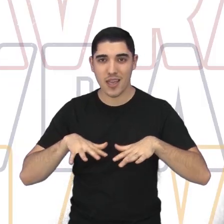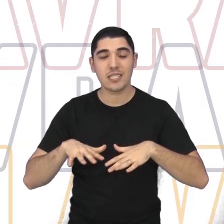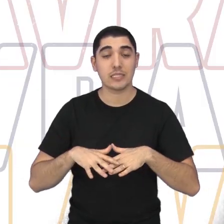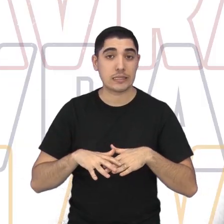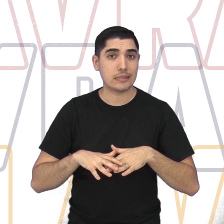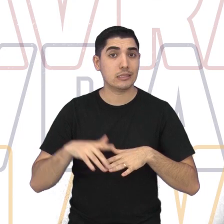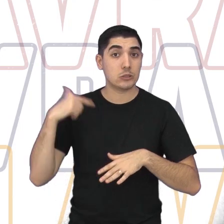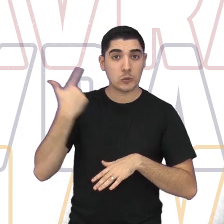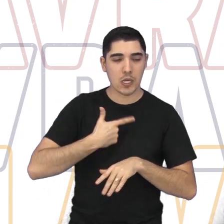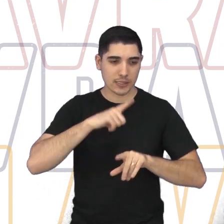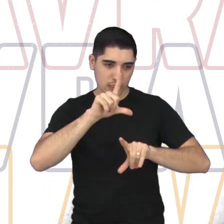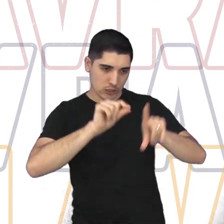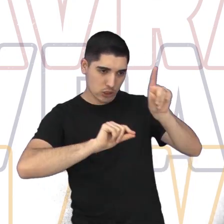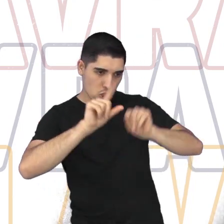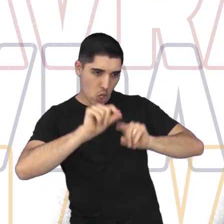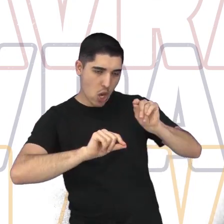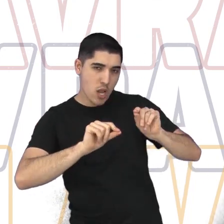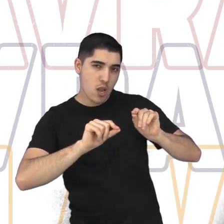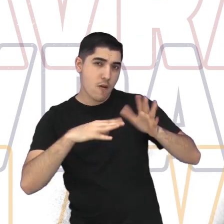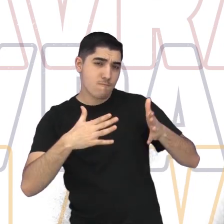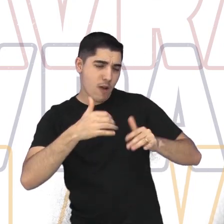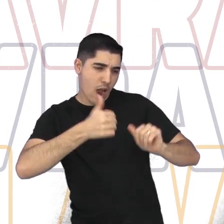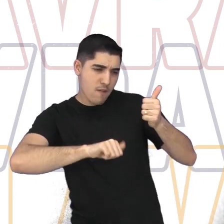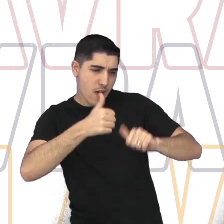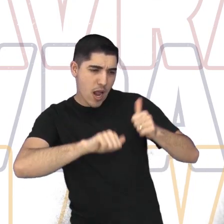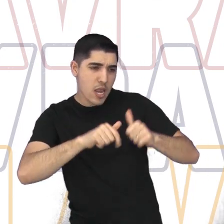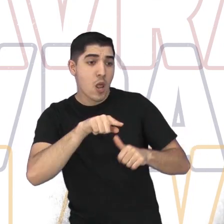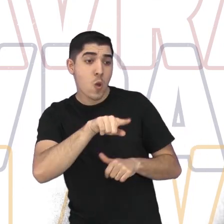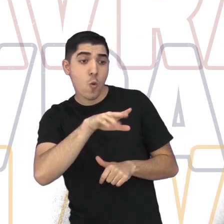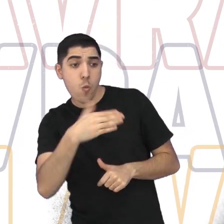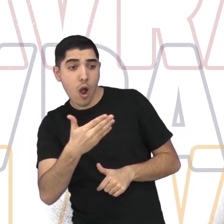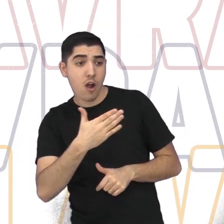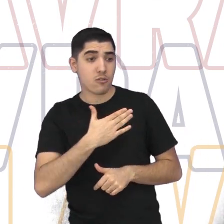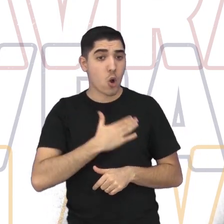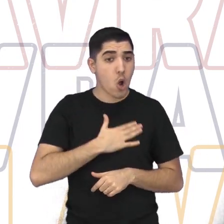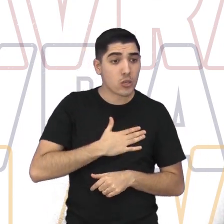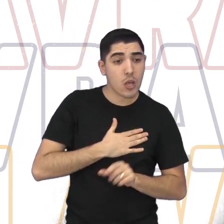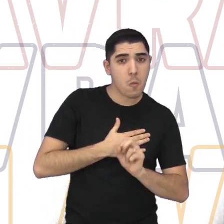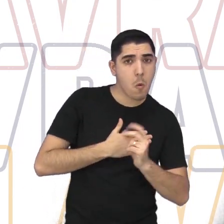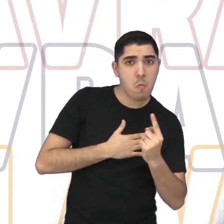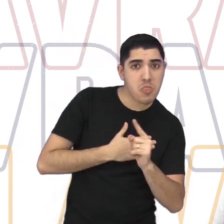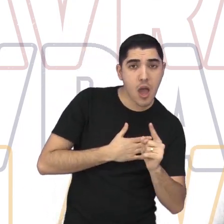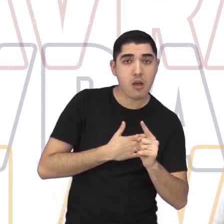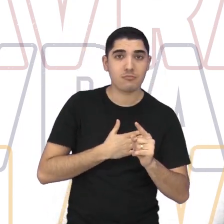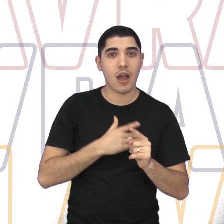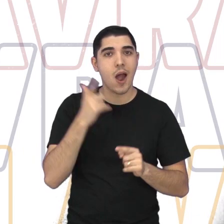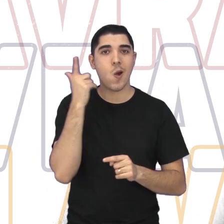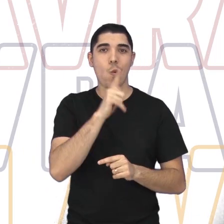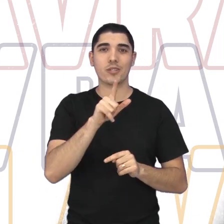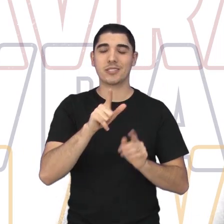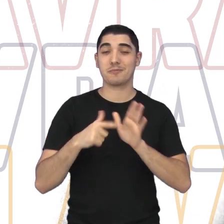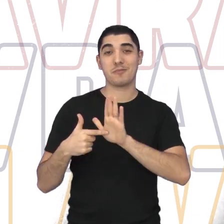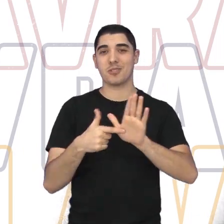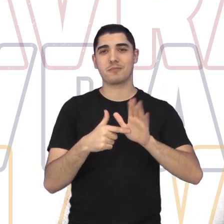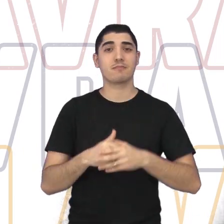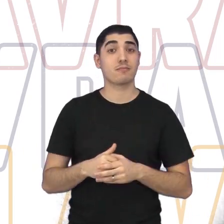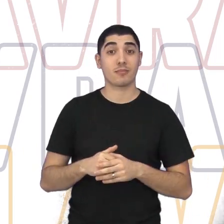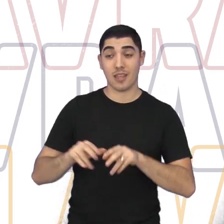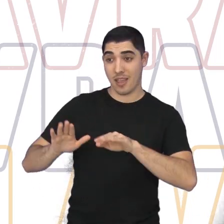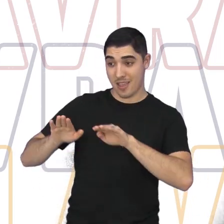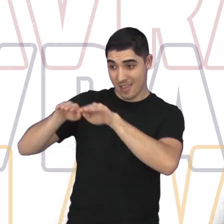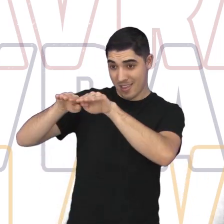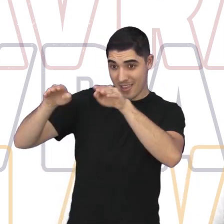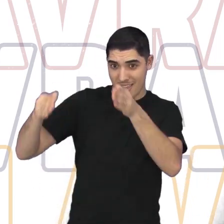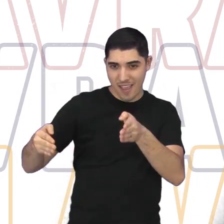é isso, a gente escolhe, a gente avalia muito para que a gente